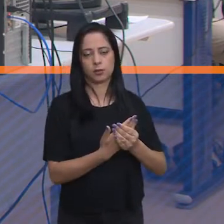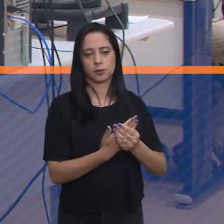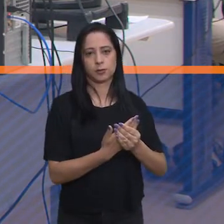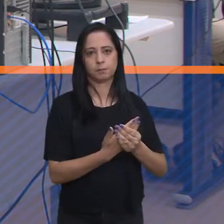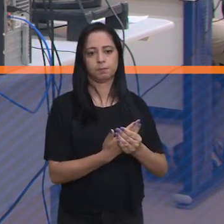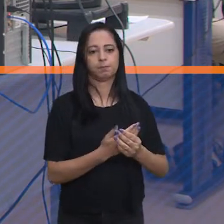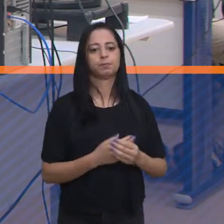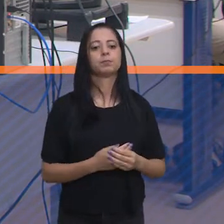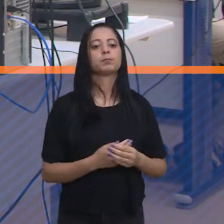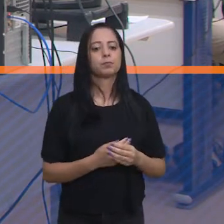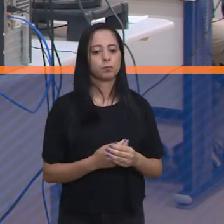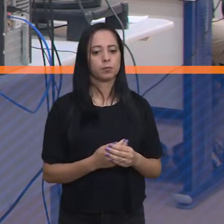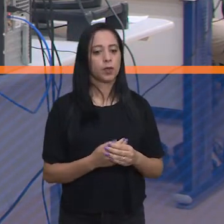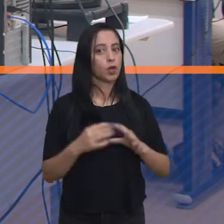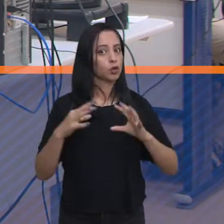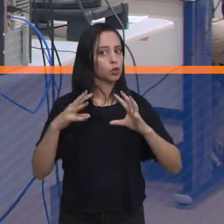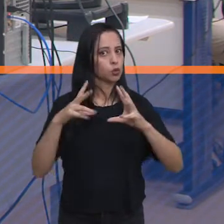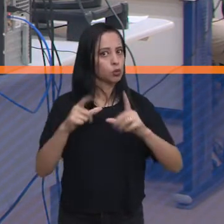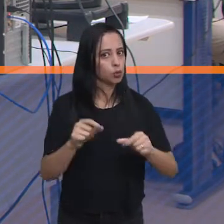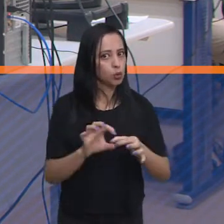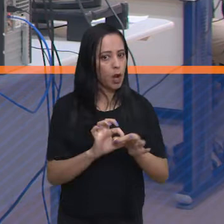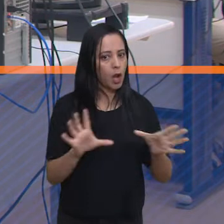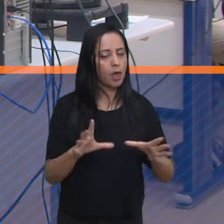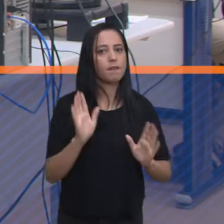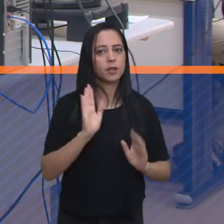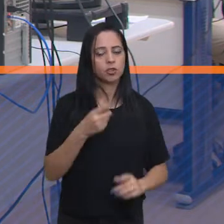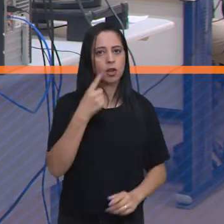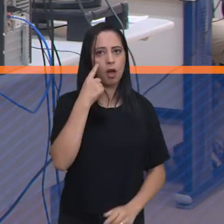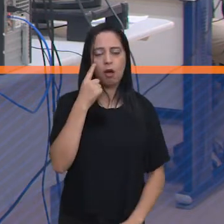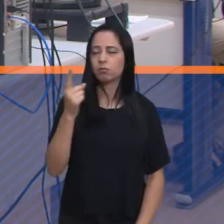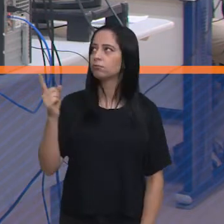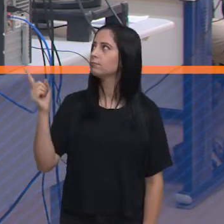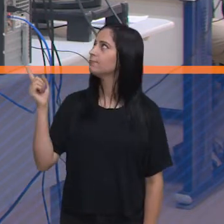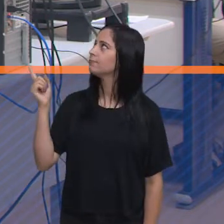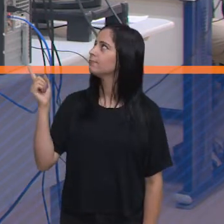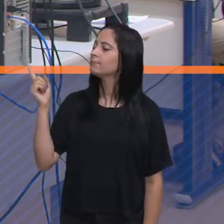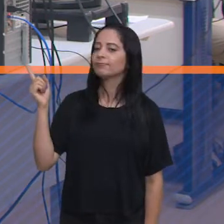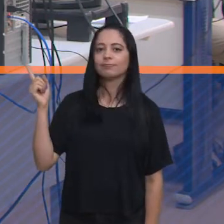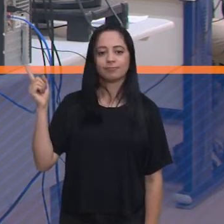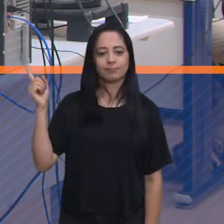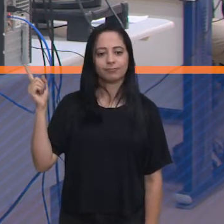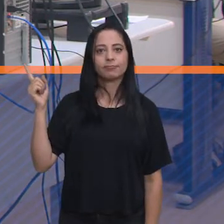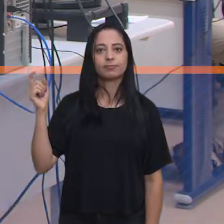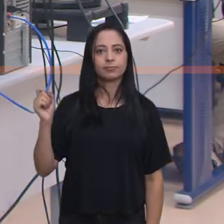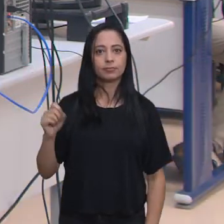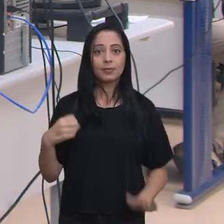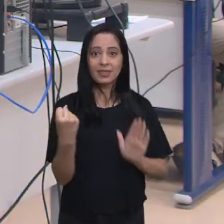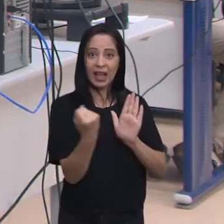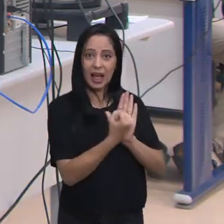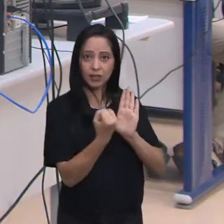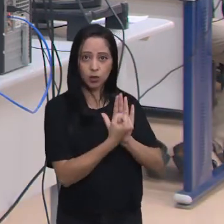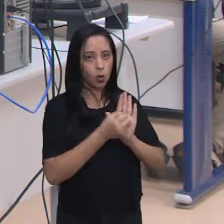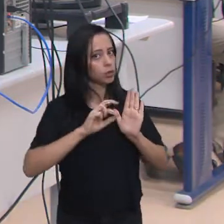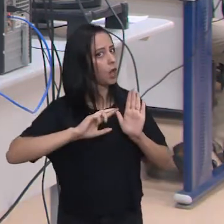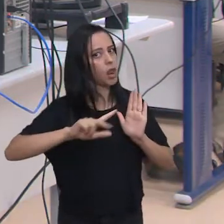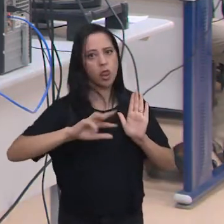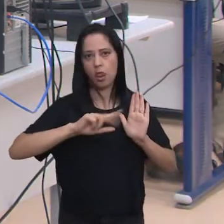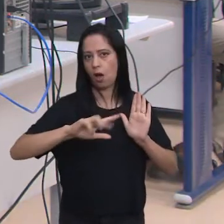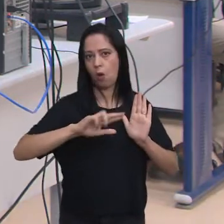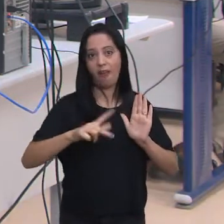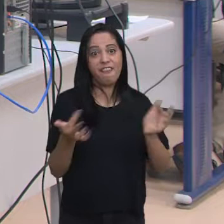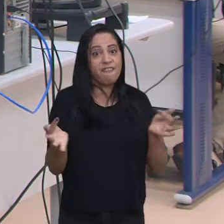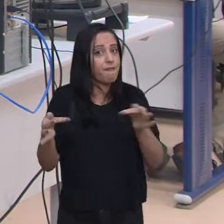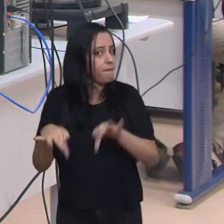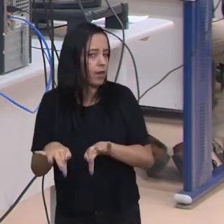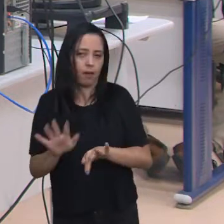município e também estão disponíveis no site da Câmara e da VUNESP. Só lembrando que a nota da prova objetiva não reflete a